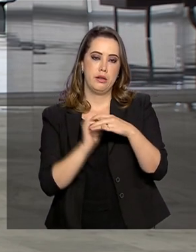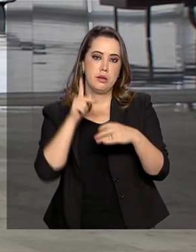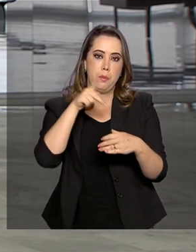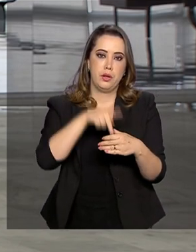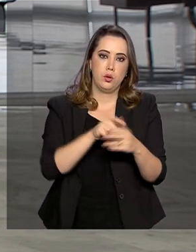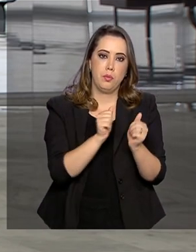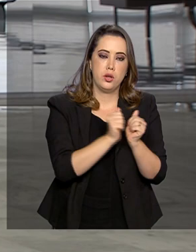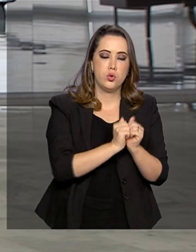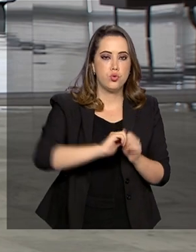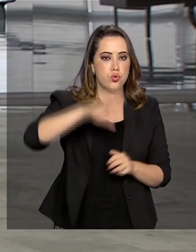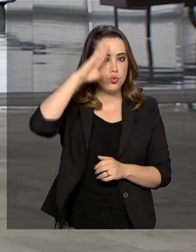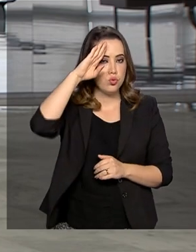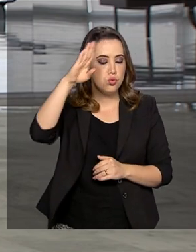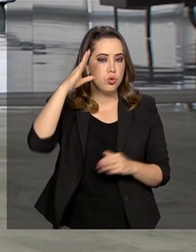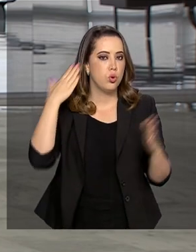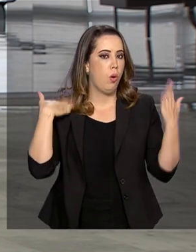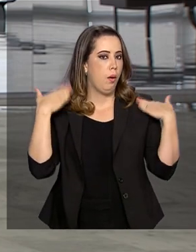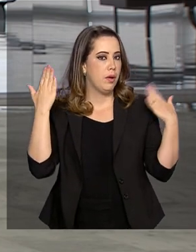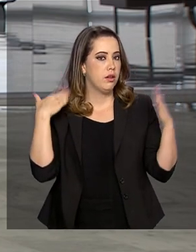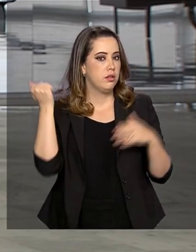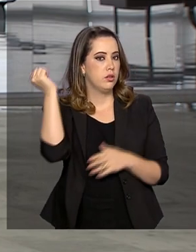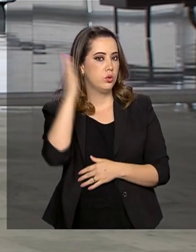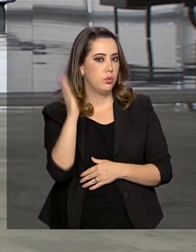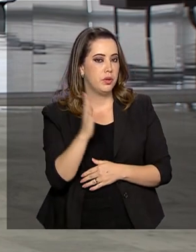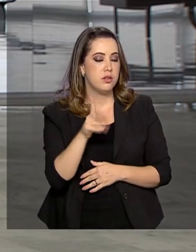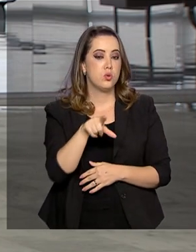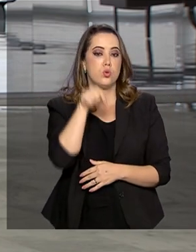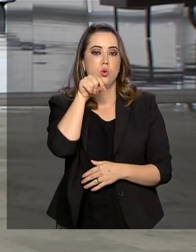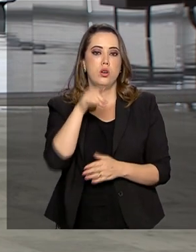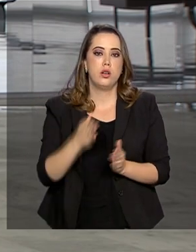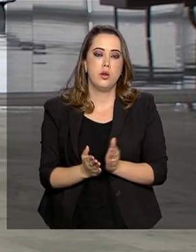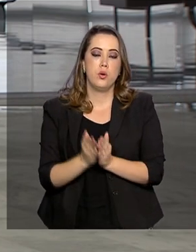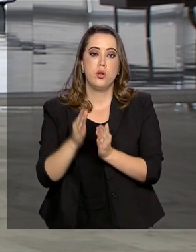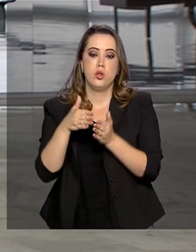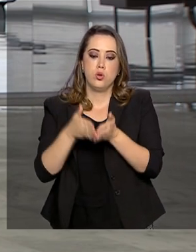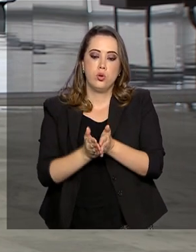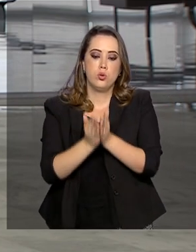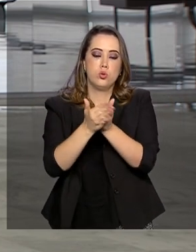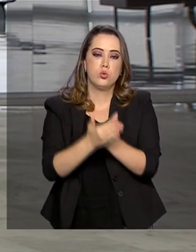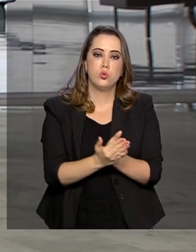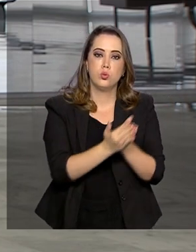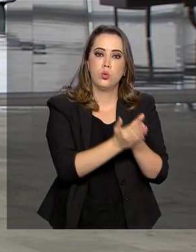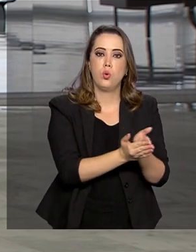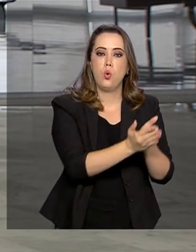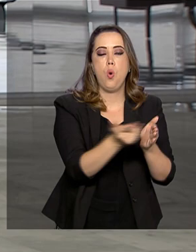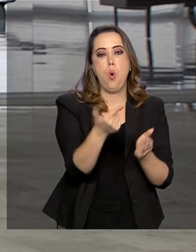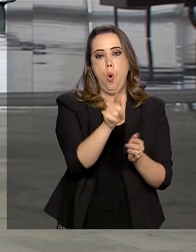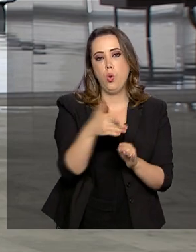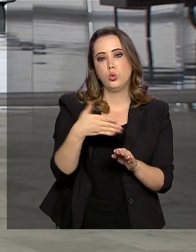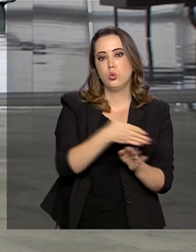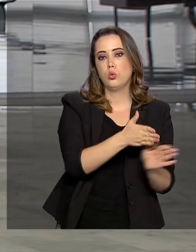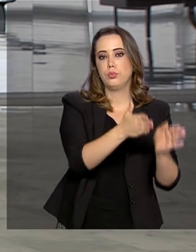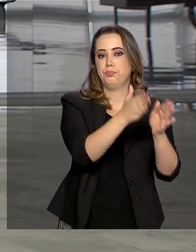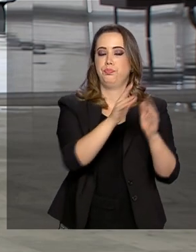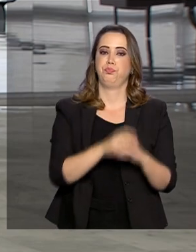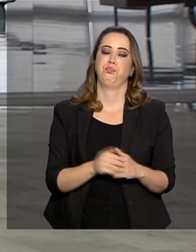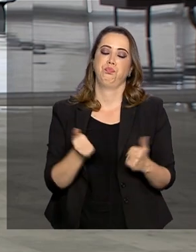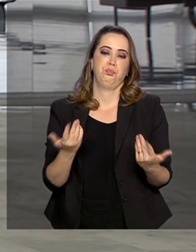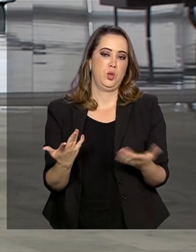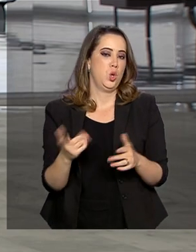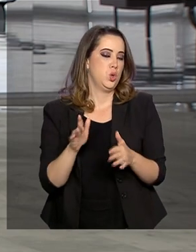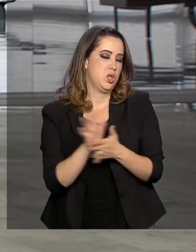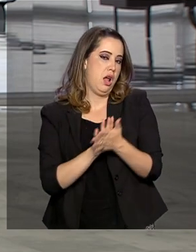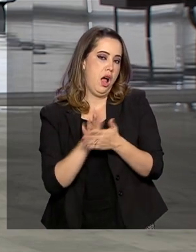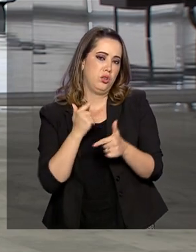decidiu que os navios brasileiros, as embarcações brasileiras não vão passar pelo Estreito de Hormos. A Petrobras destacou que isso não vai